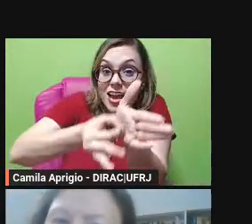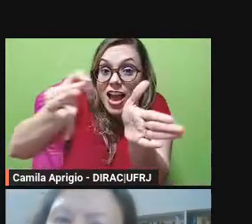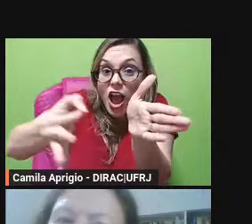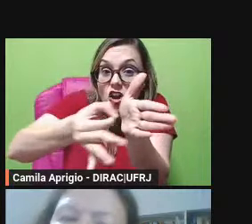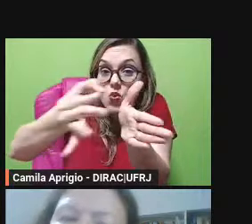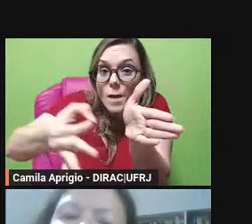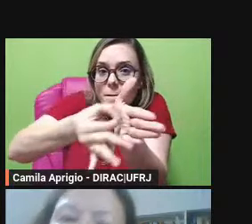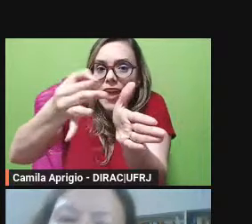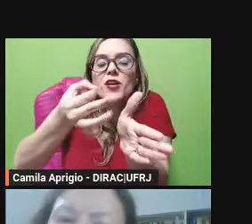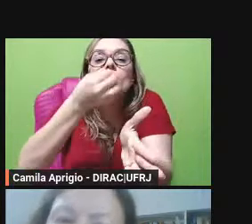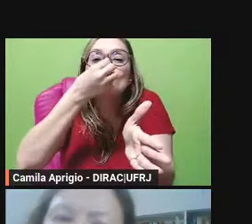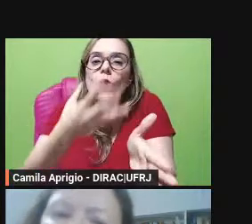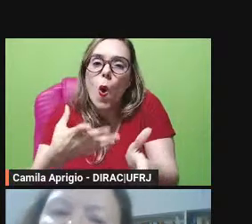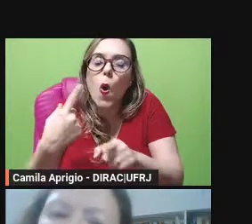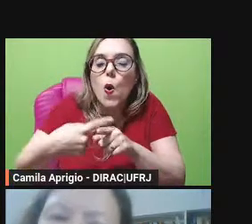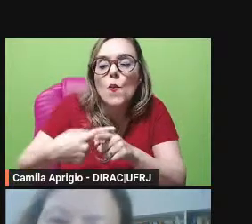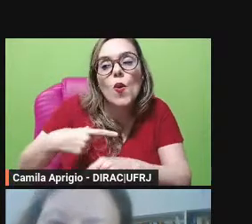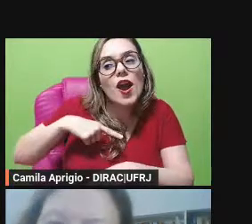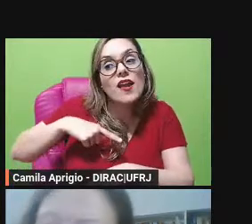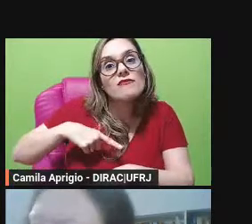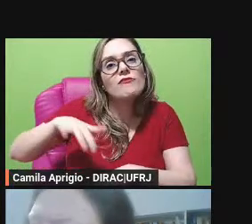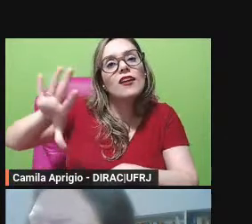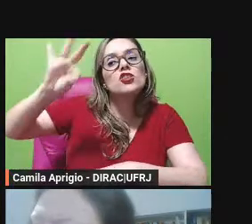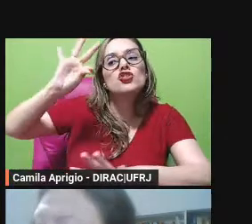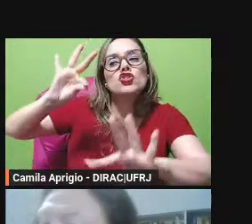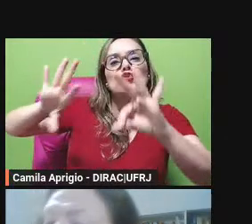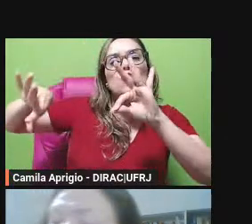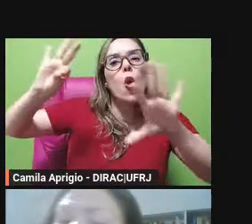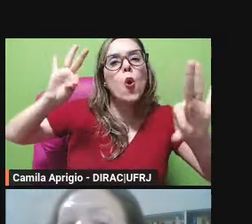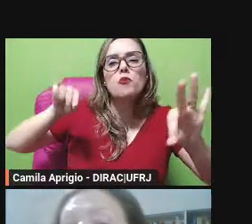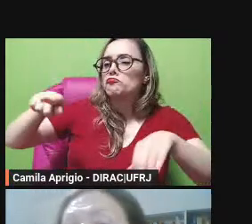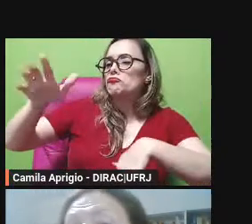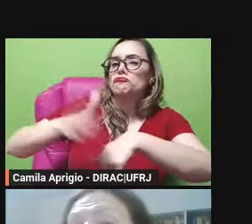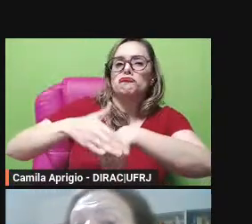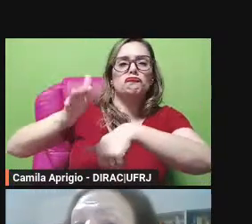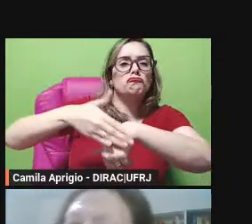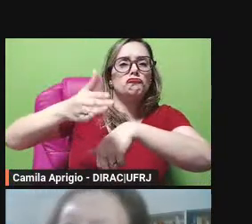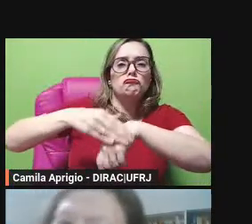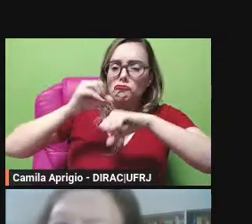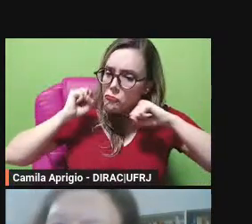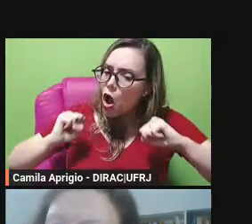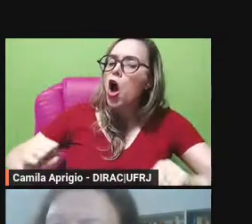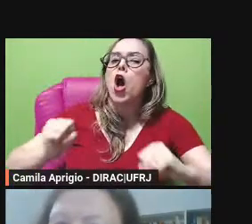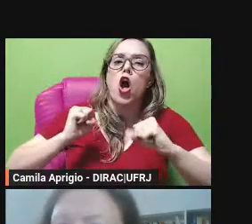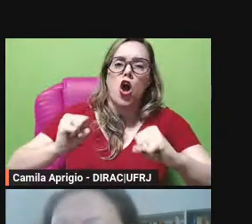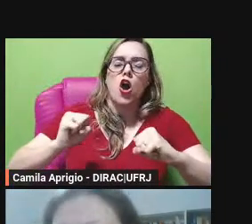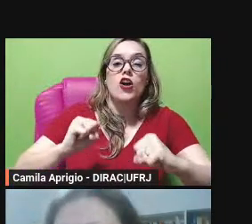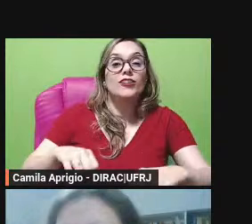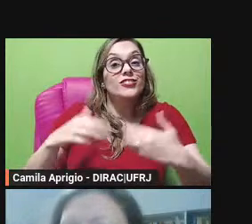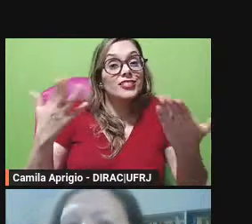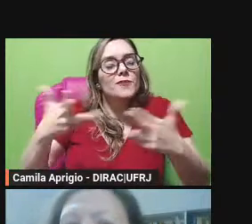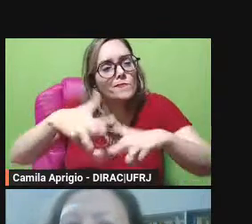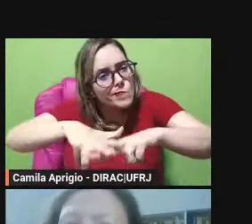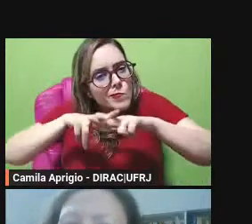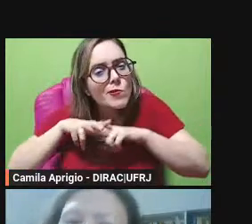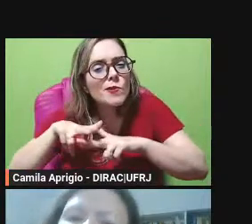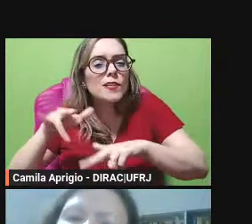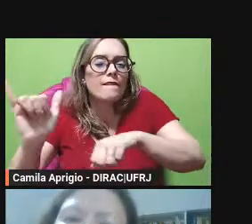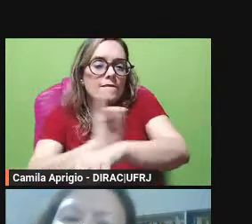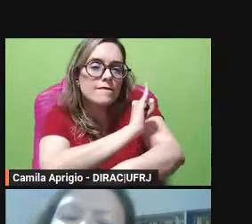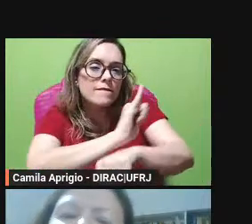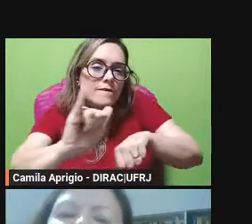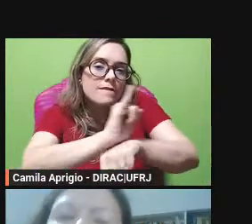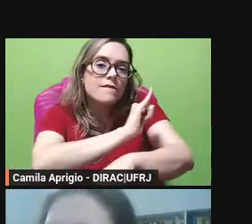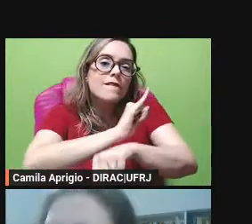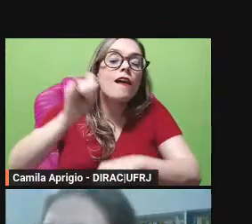mas ele deixa a escolha na mão dos atenienses e ele vai relatar esse fato vejam o peso desse